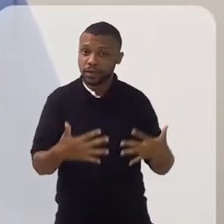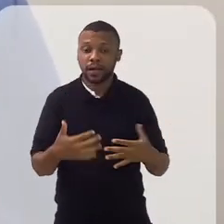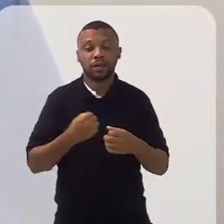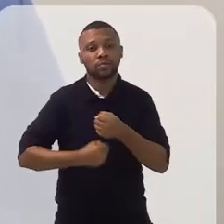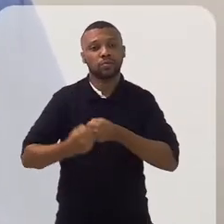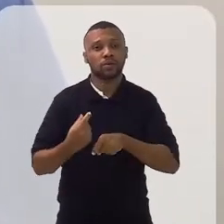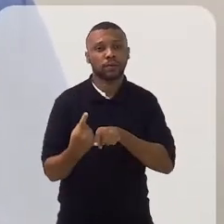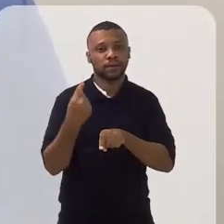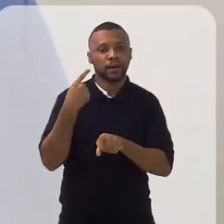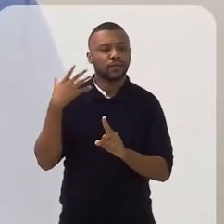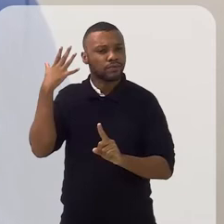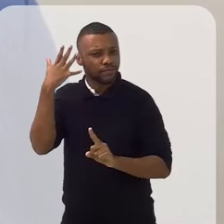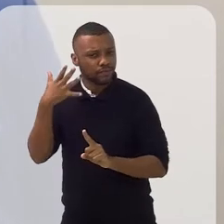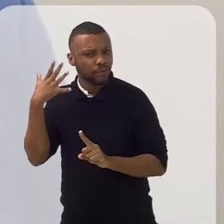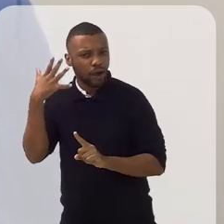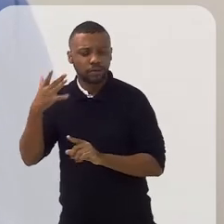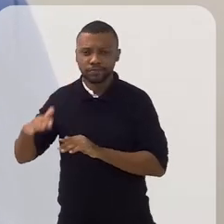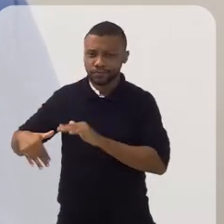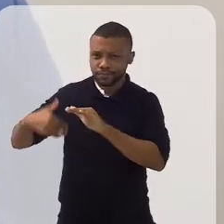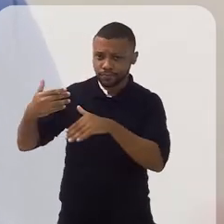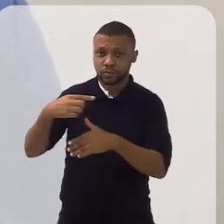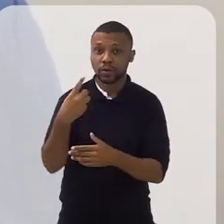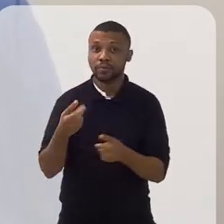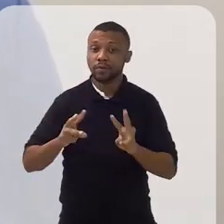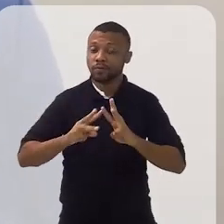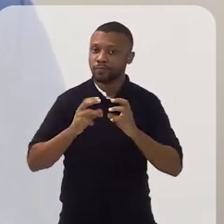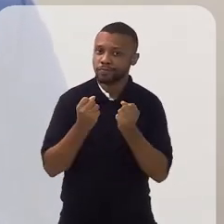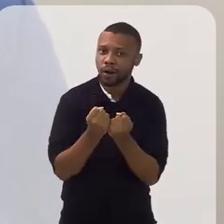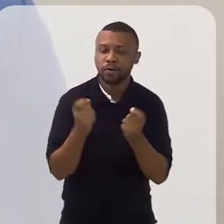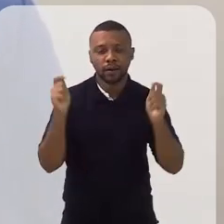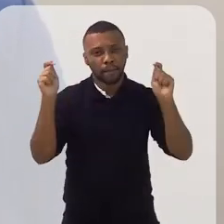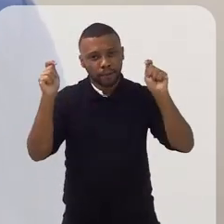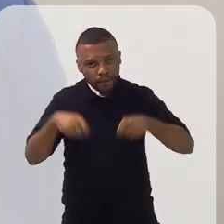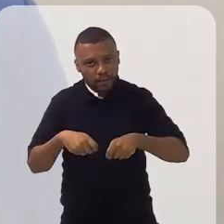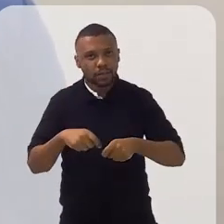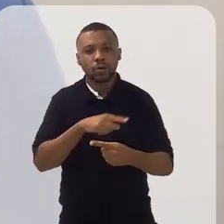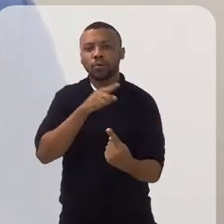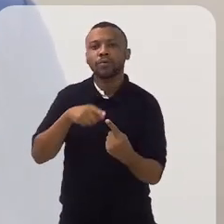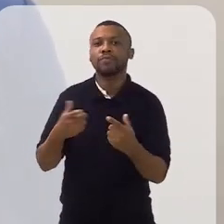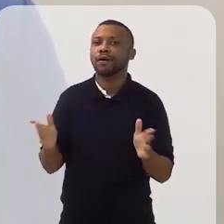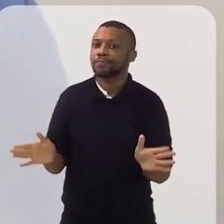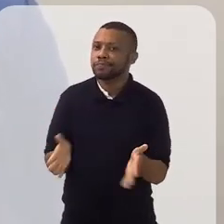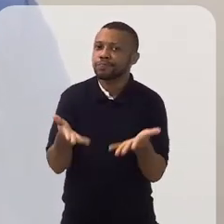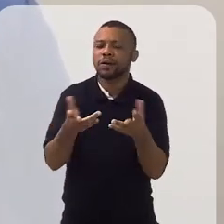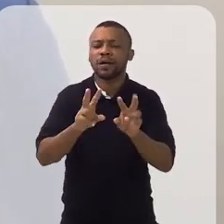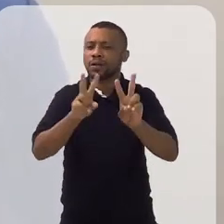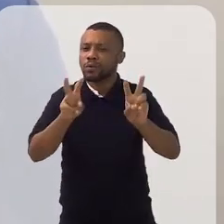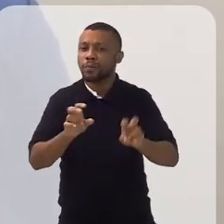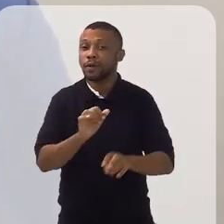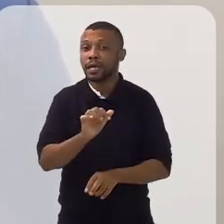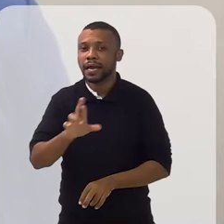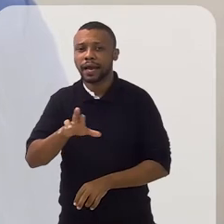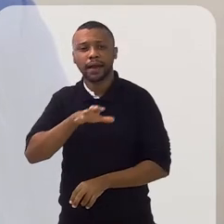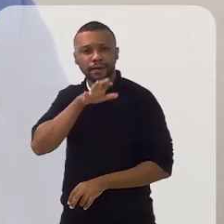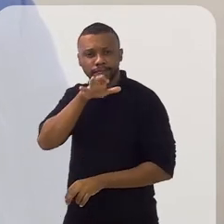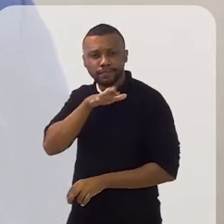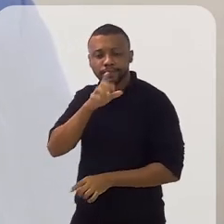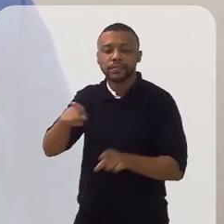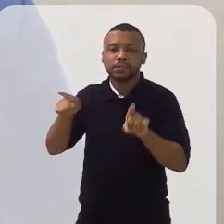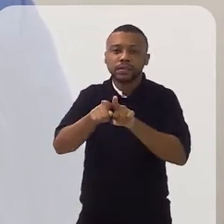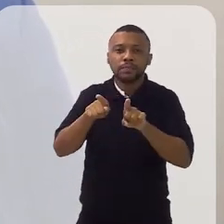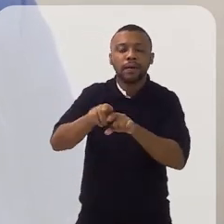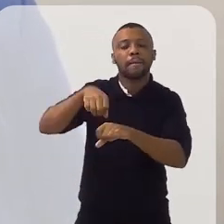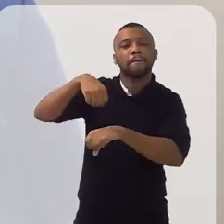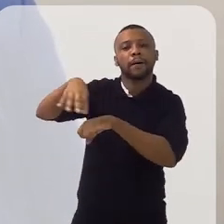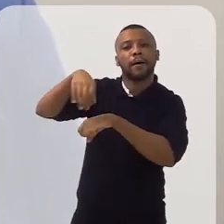No ano passado, o Fórum de Desenvolvimento fez um fórum capacita, um evento de mobilização para essa questão do imposto de renda, também